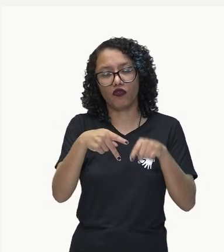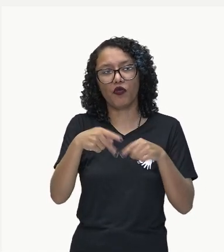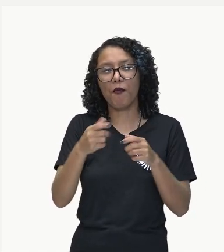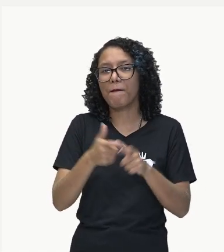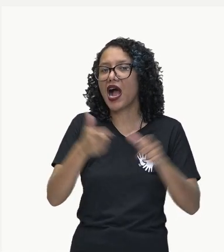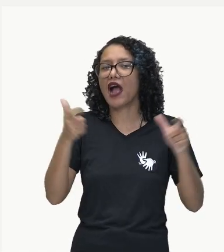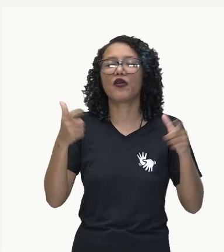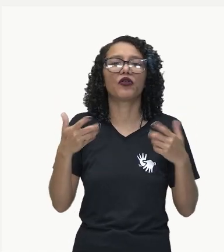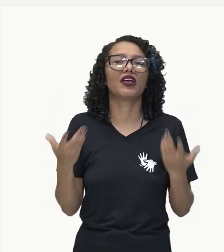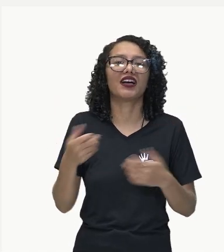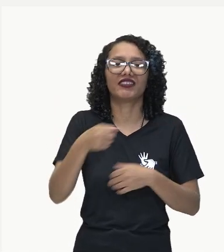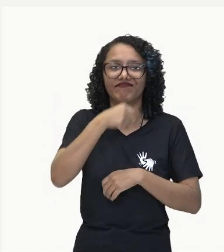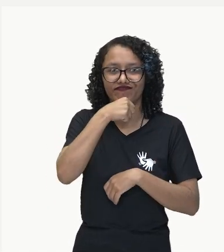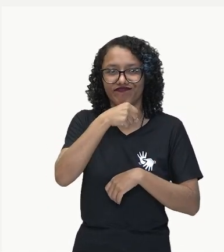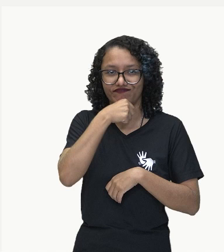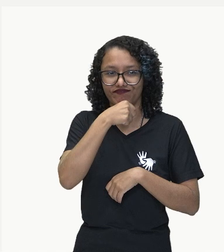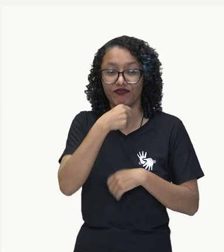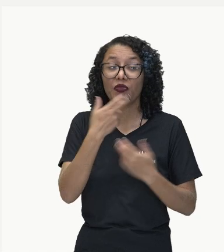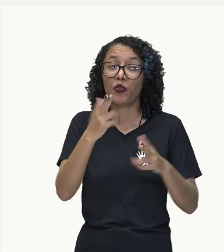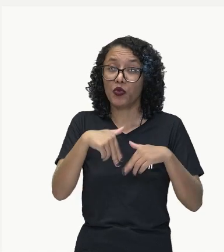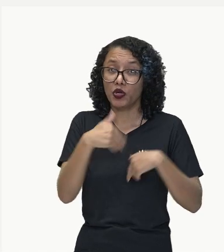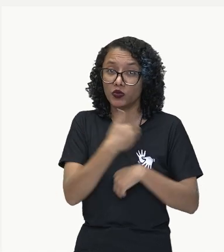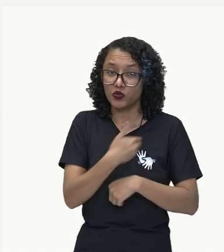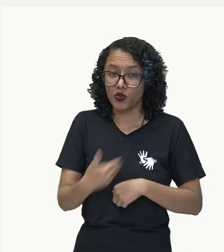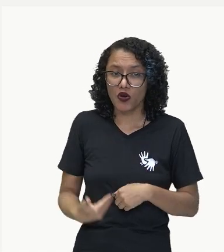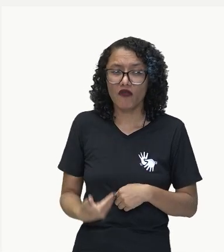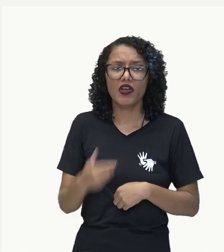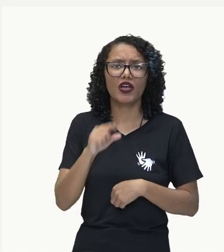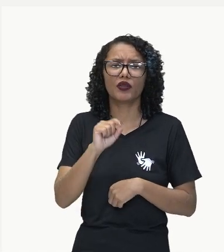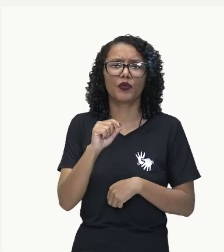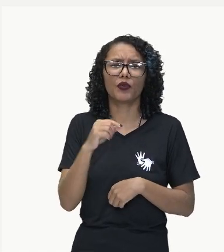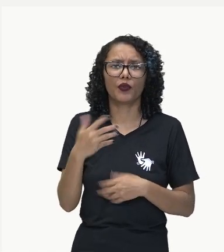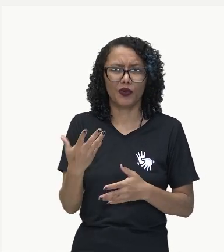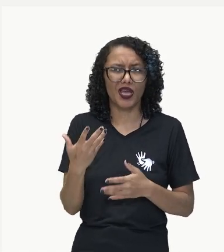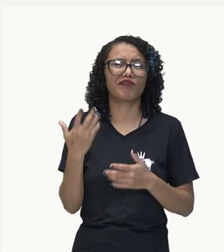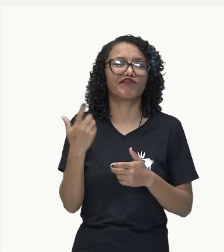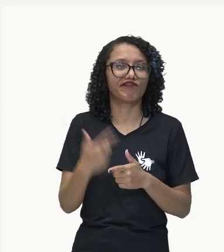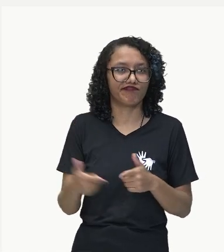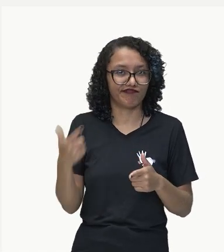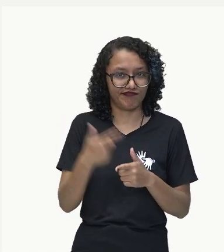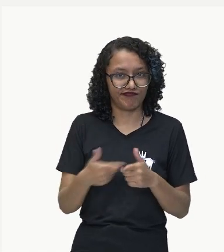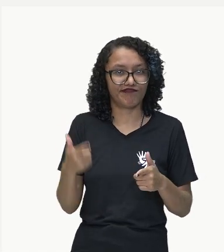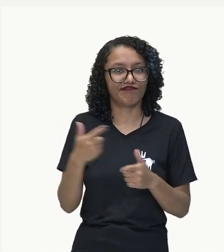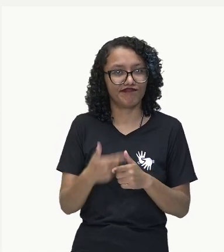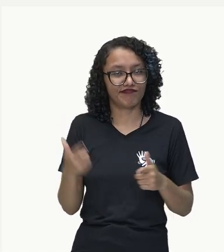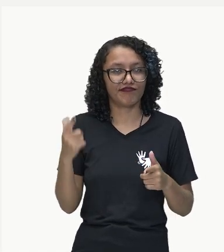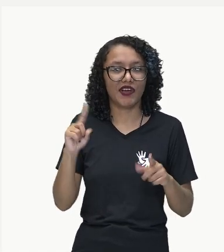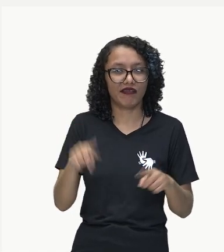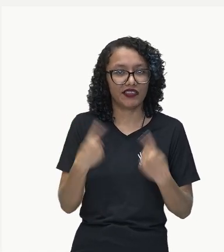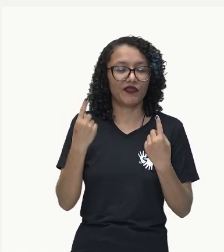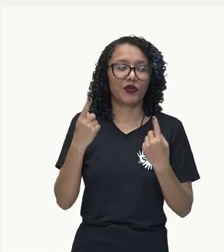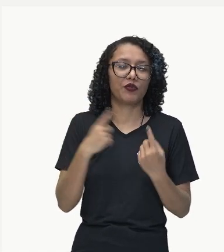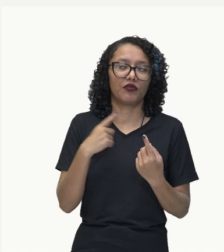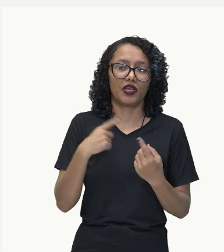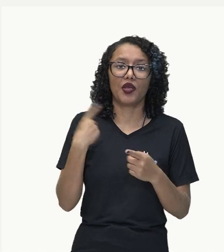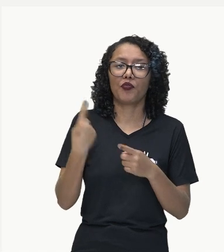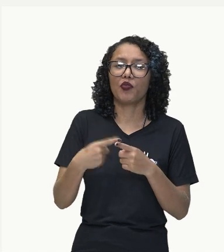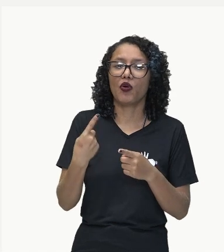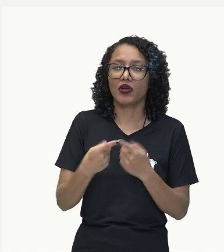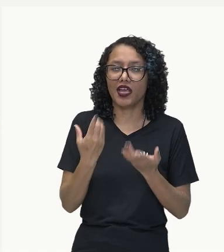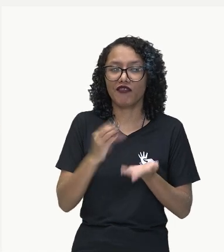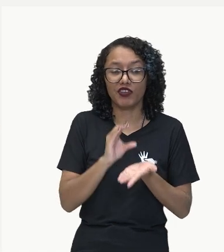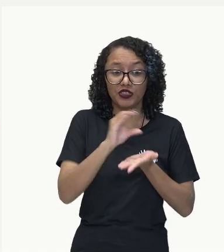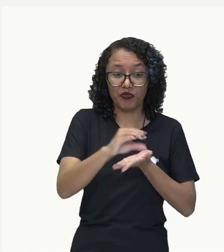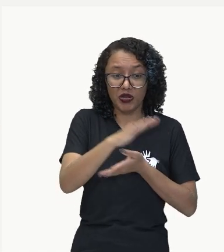Então, o governo japonês, ele passa por complicações, por desafios, devidas aos gastos sociais,